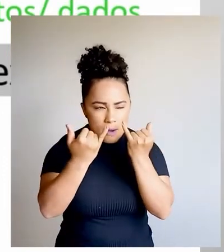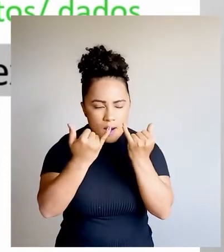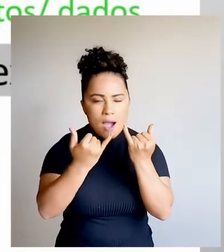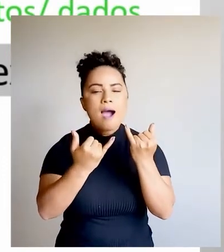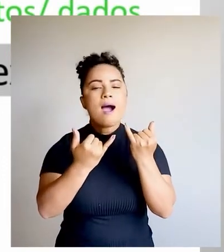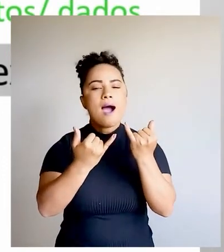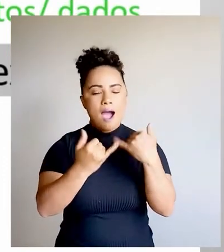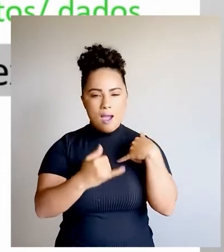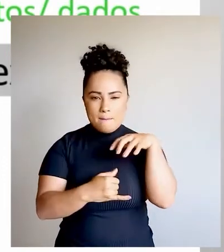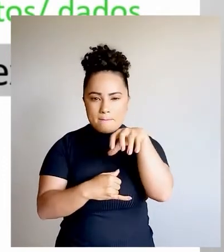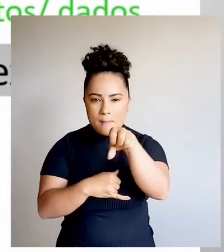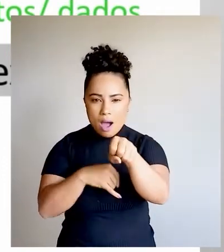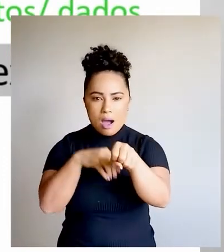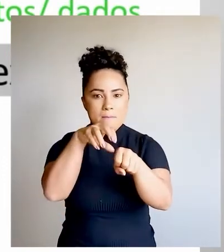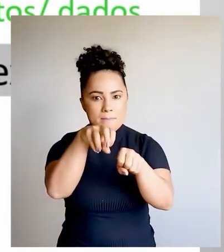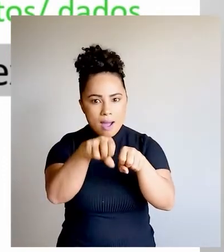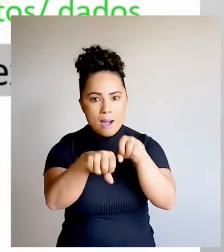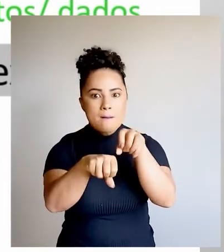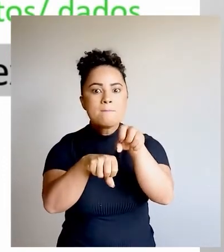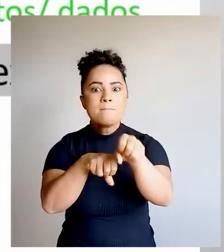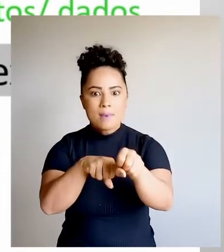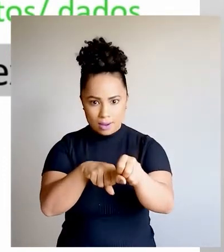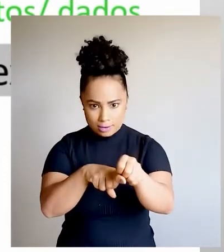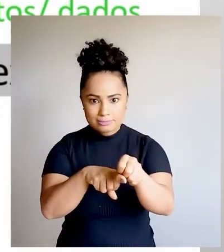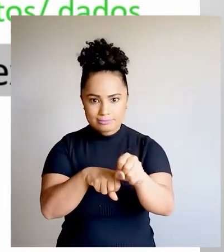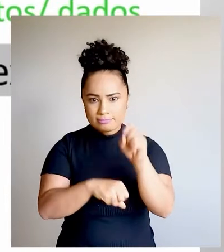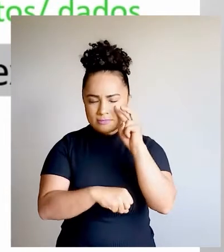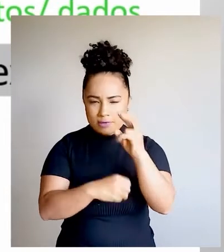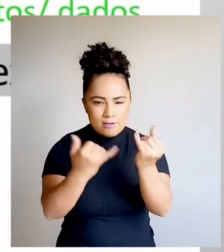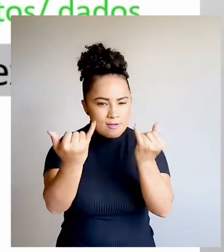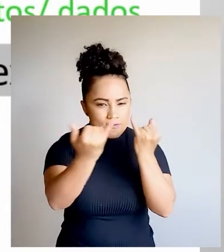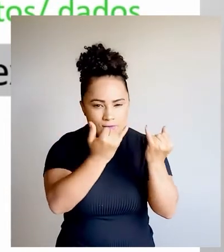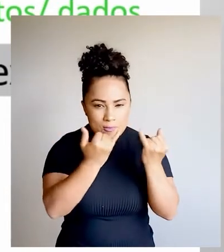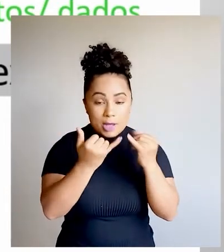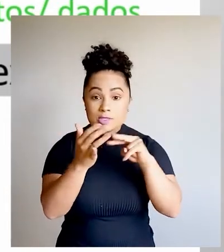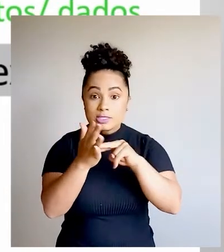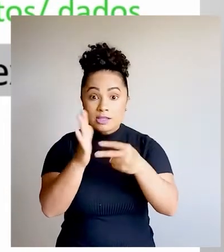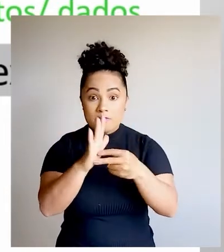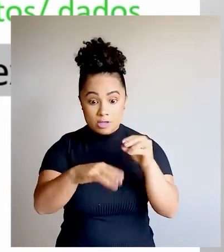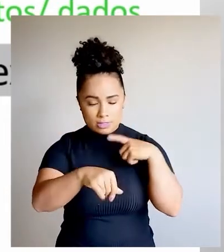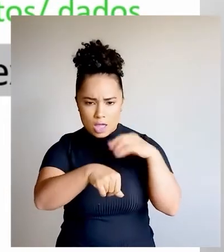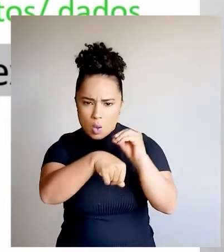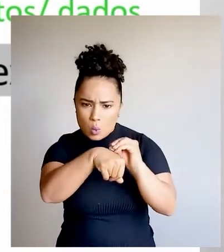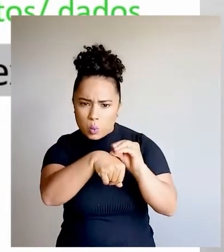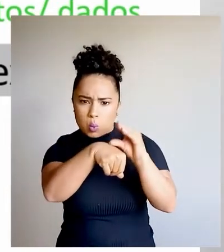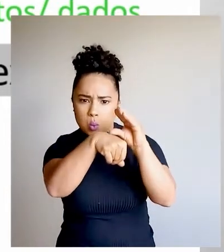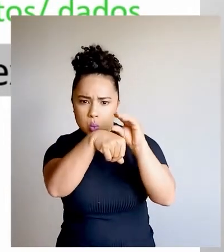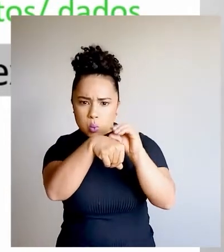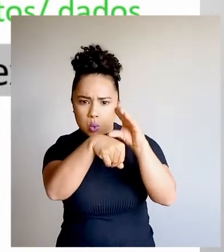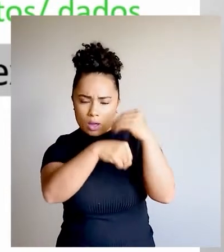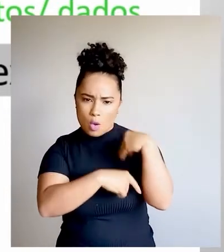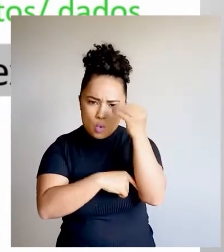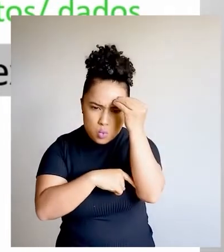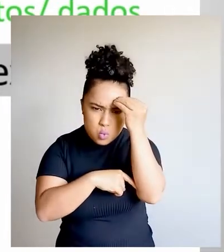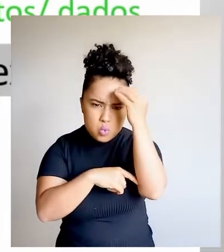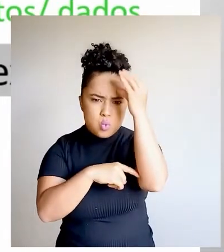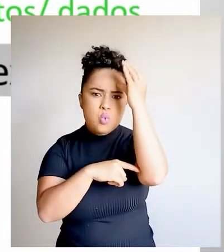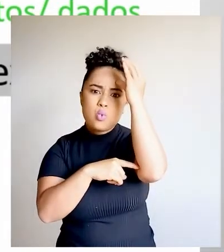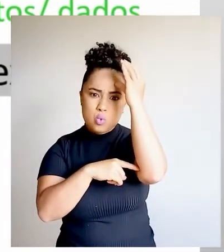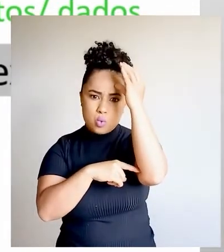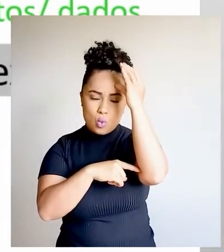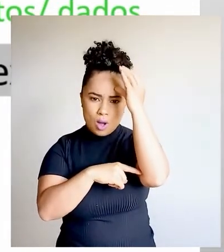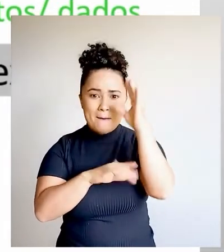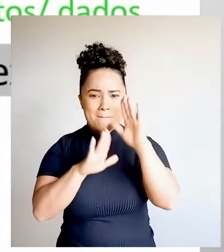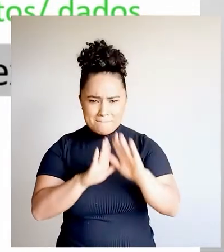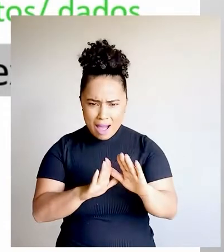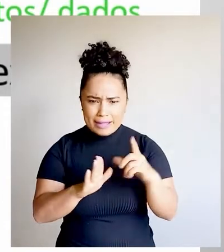deduzir, concluir por nos indícios, uma informação que é um conhecimento ou são dados. Implícito é que não está dito,